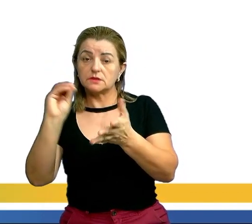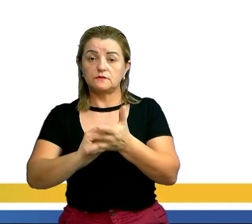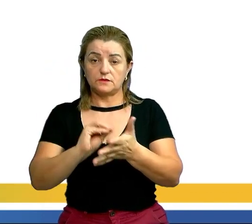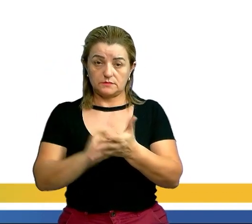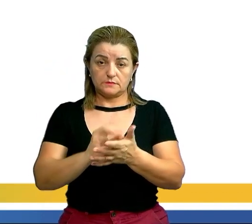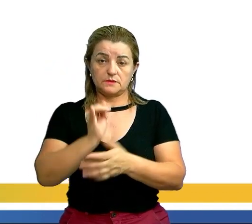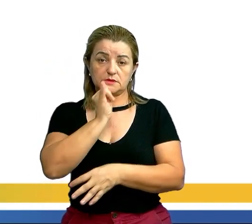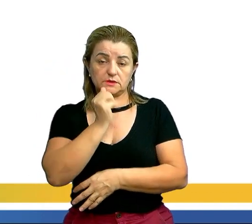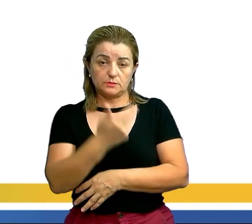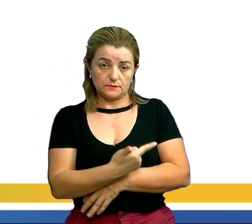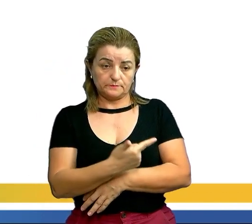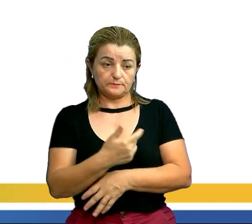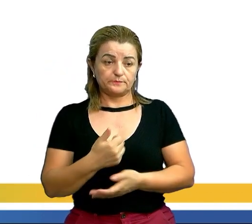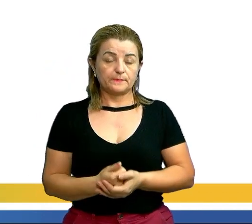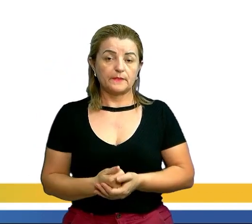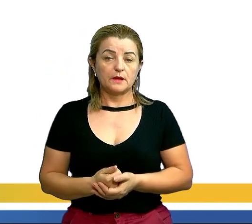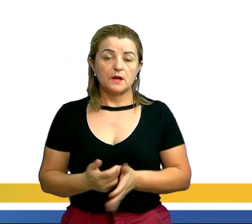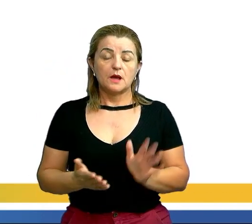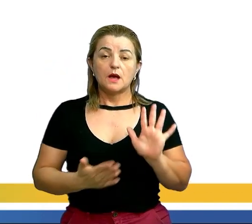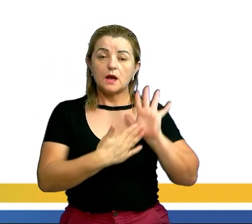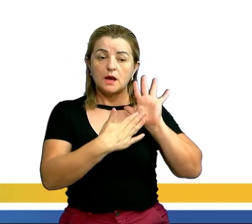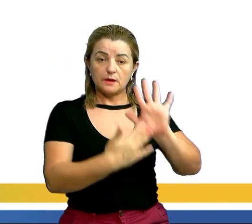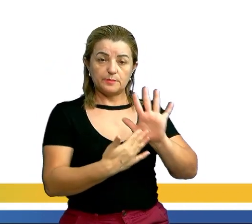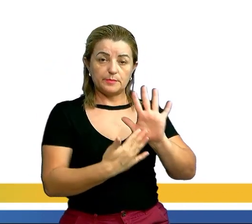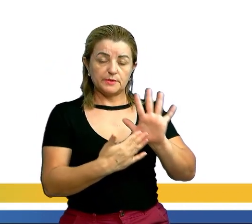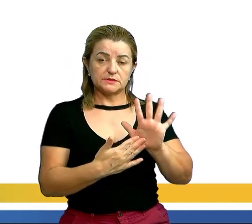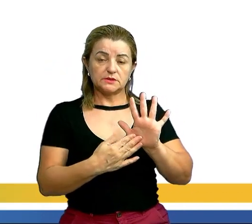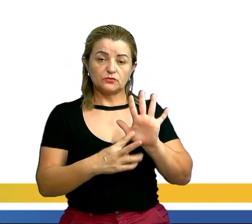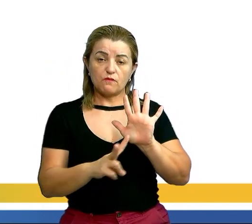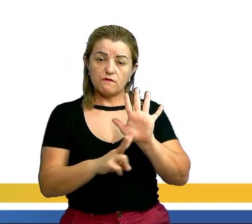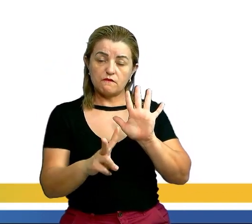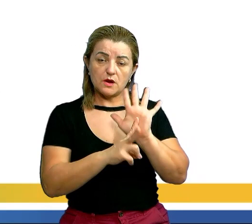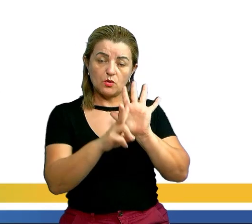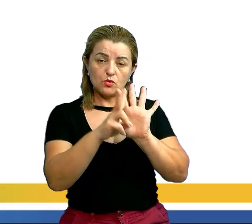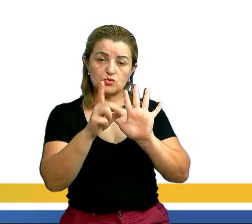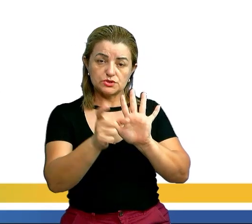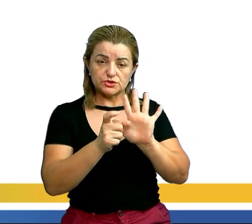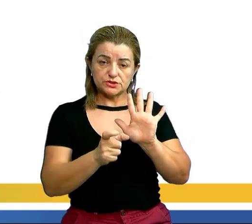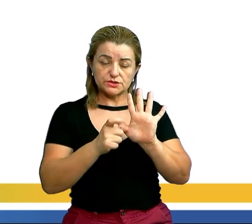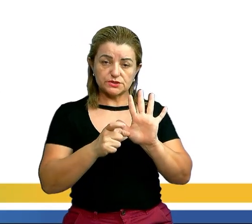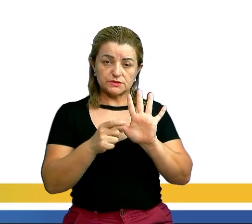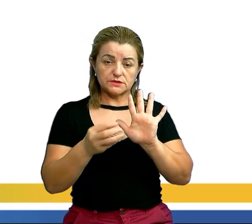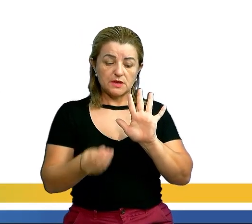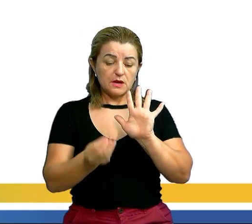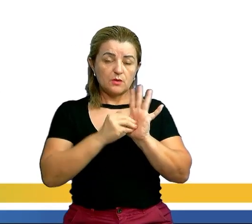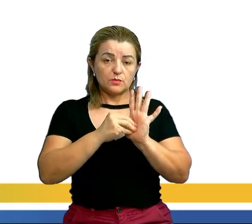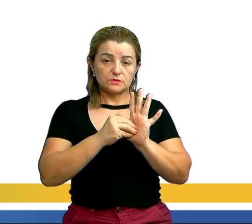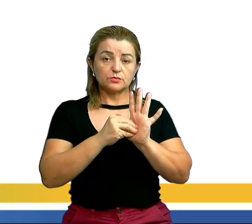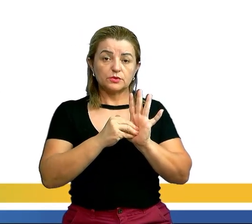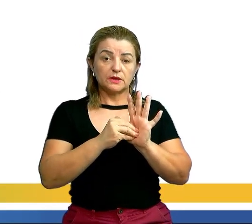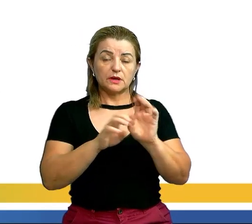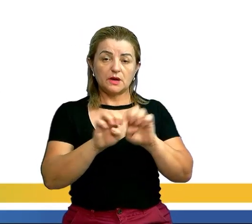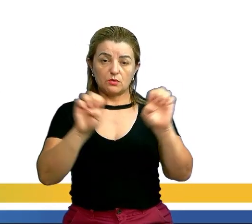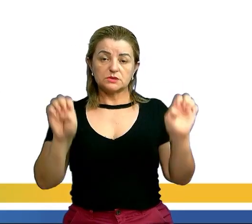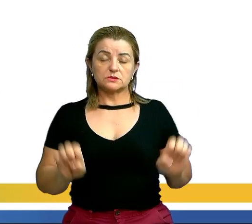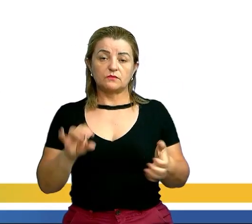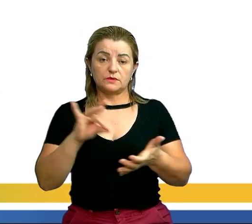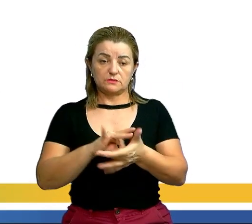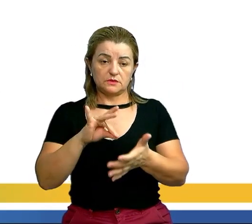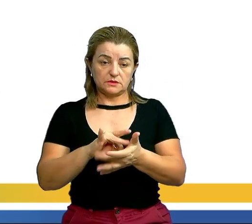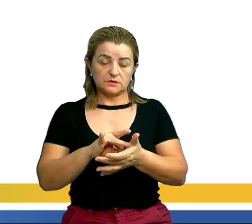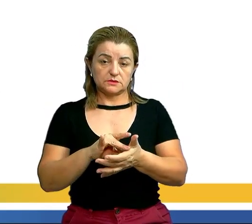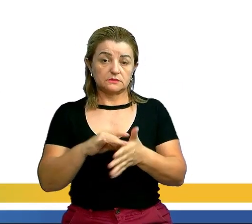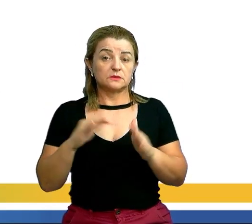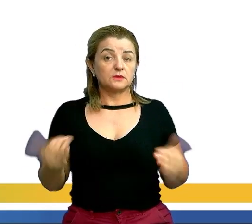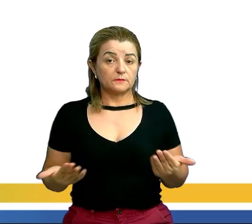Exemplo 1. Determine os valores de X que tornam essa equação verdadeira. A equação é